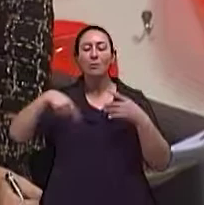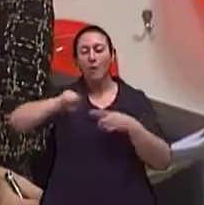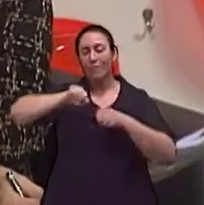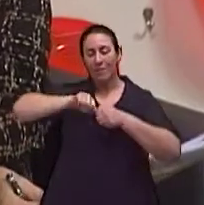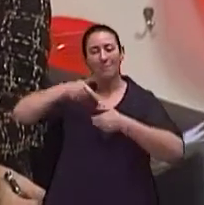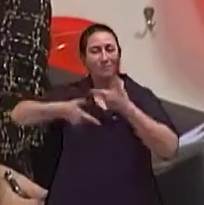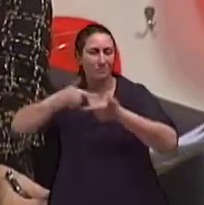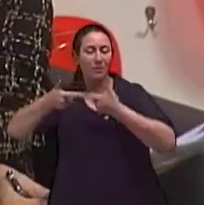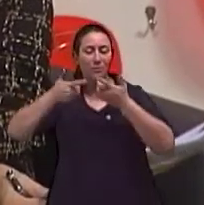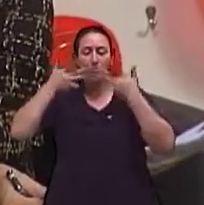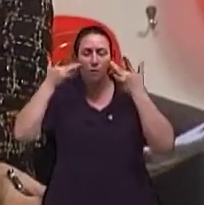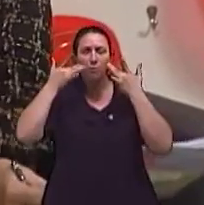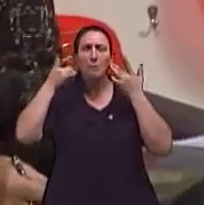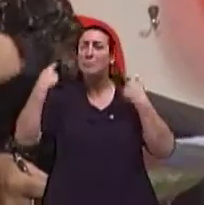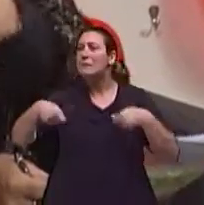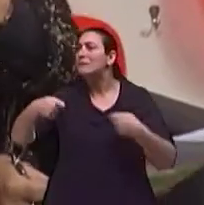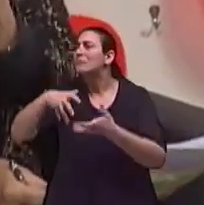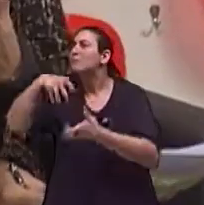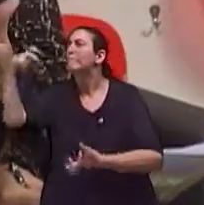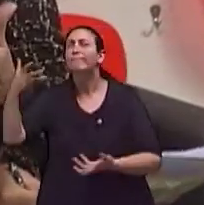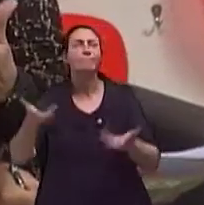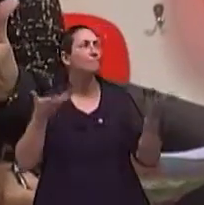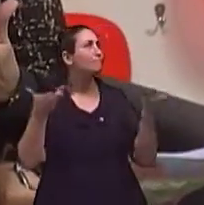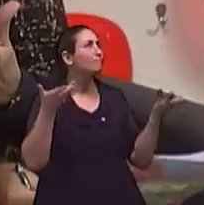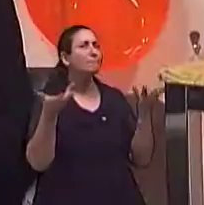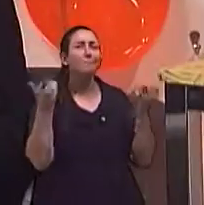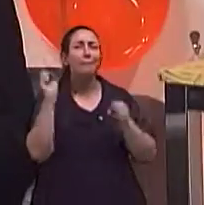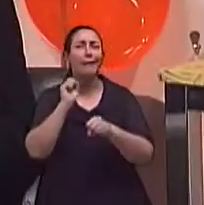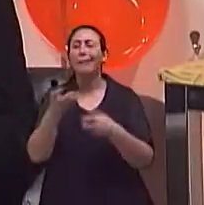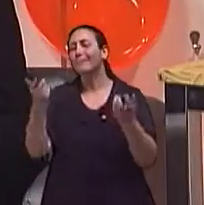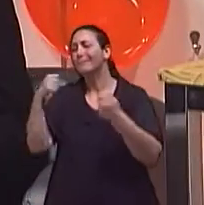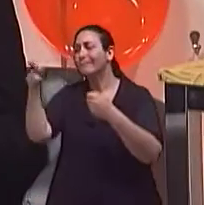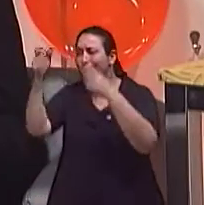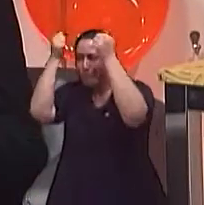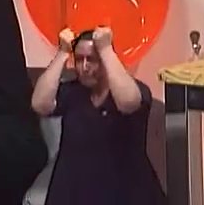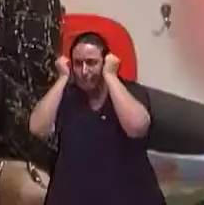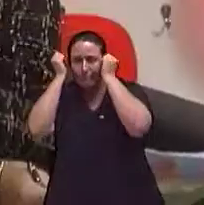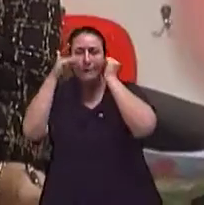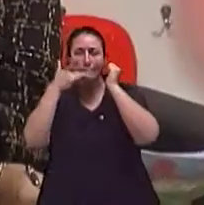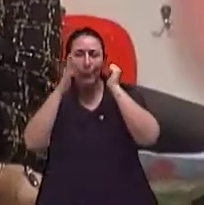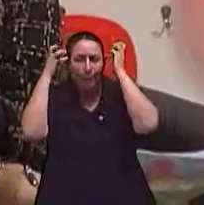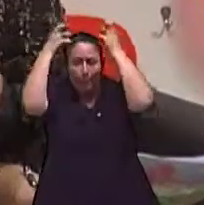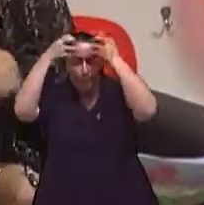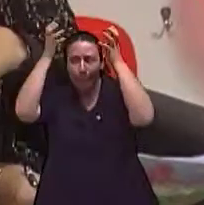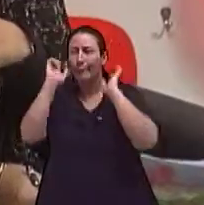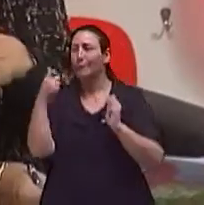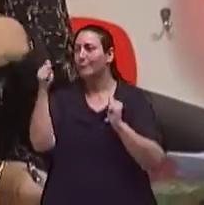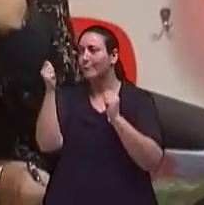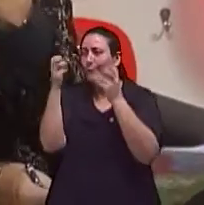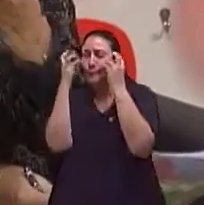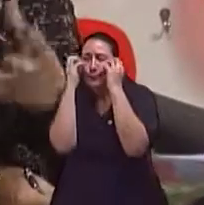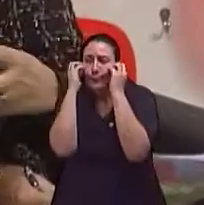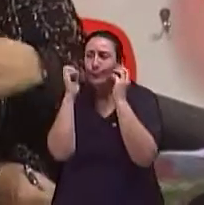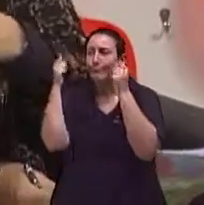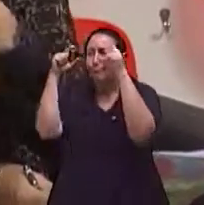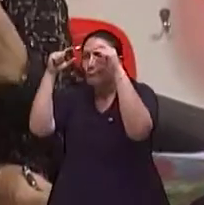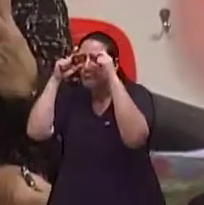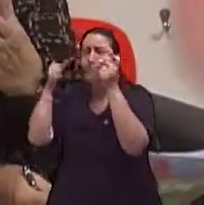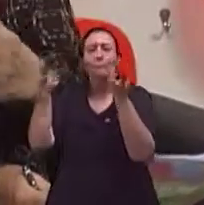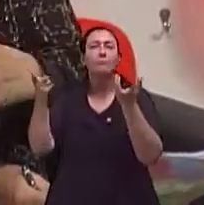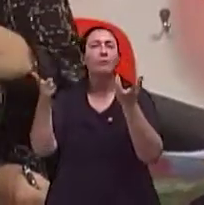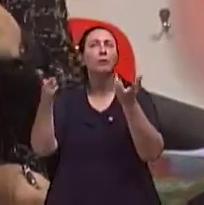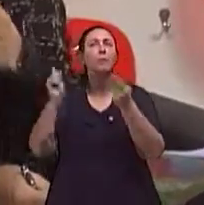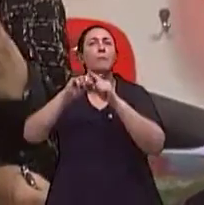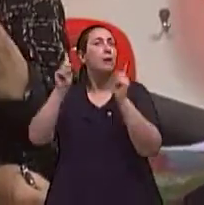tempo, a gente precisava de uma pessoa mais velha, a gente tinha que envelhecer um ator. Sim. Então, é um grande ganho, nem para o teatro, nem para o